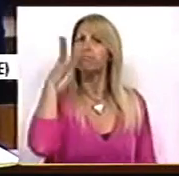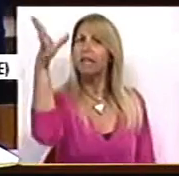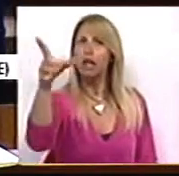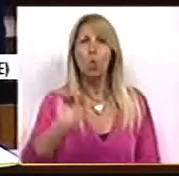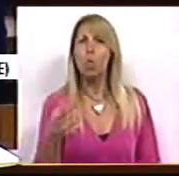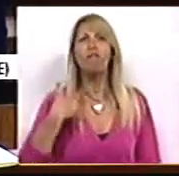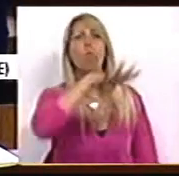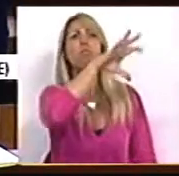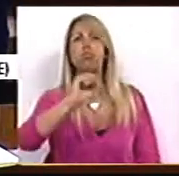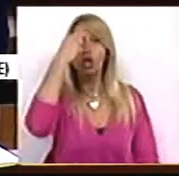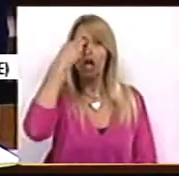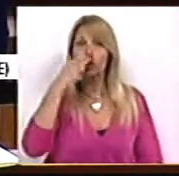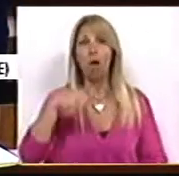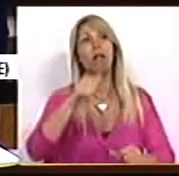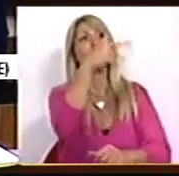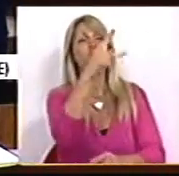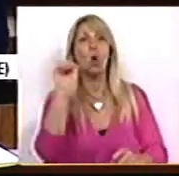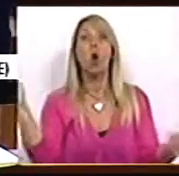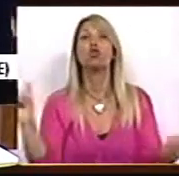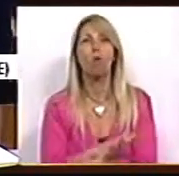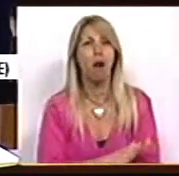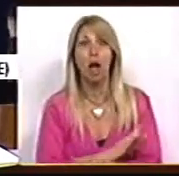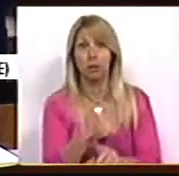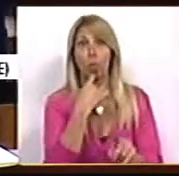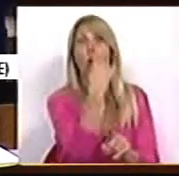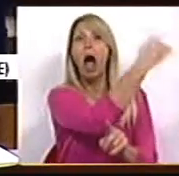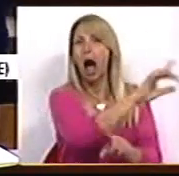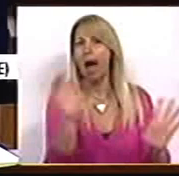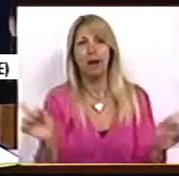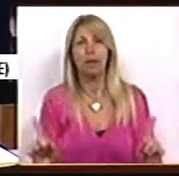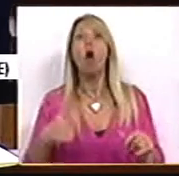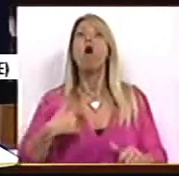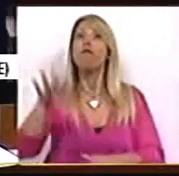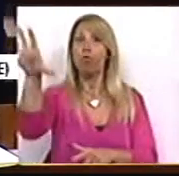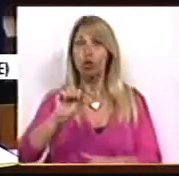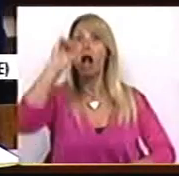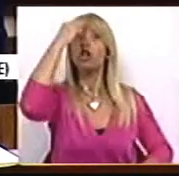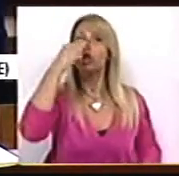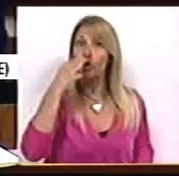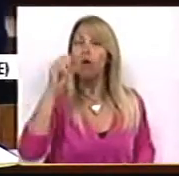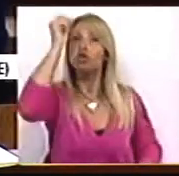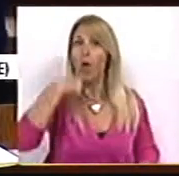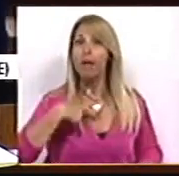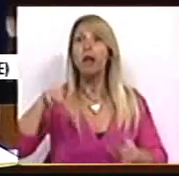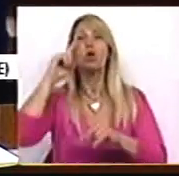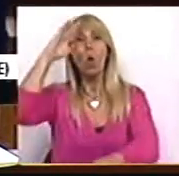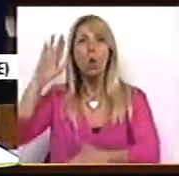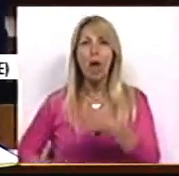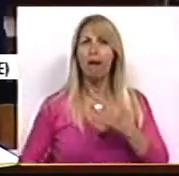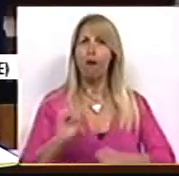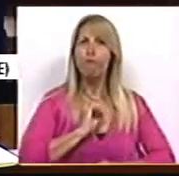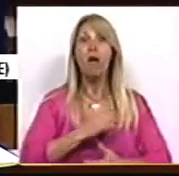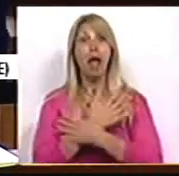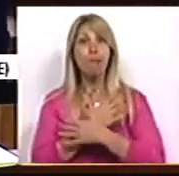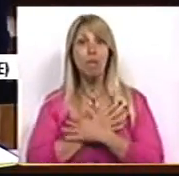jornais, embora estejam cheios delas. Fui buscá-las aos meus amigos, fui buscá-las aos meus colegas, fui buscá-las às pessoas que conheço nas redes sociais,